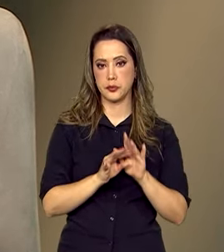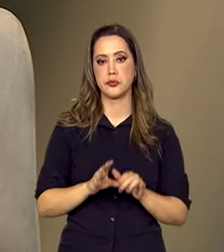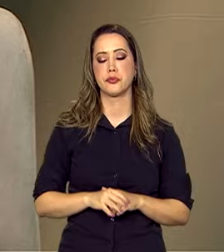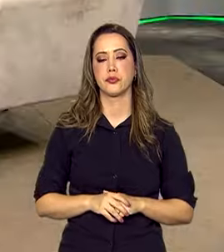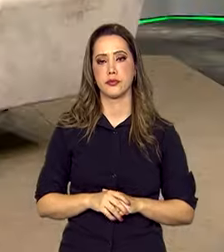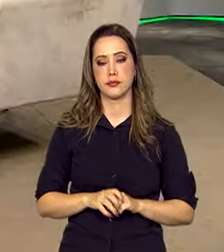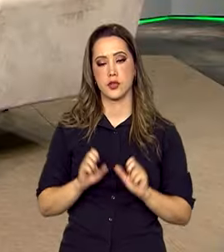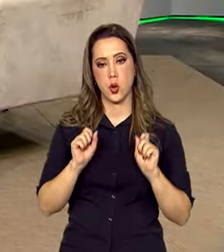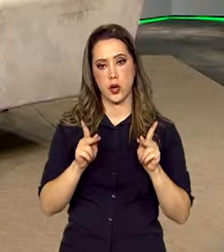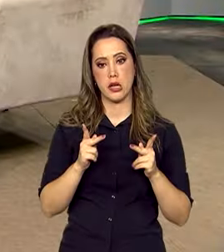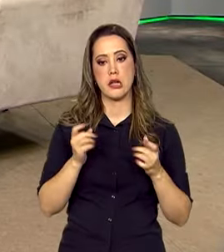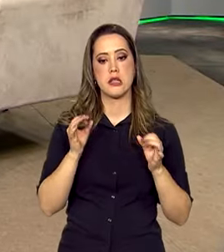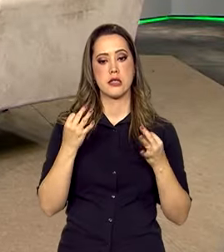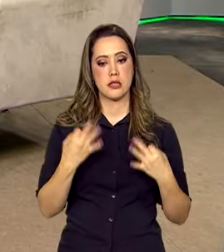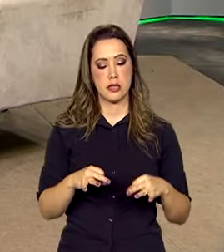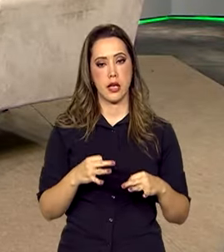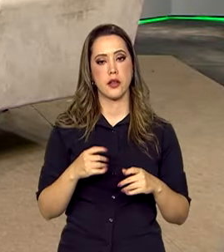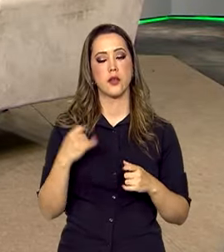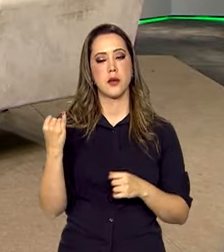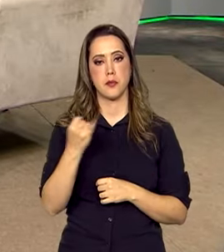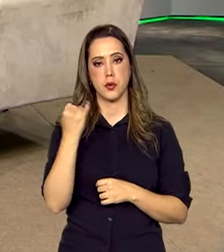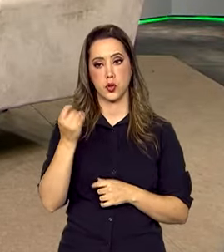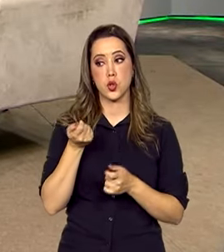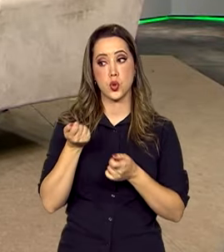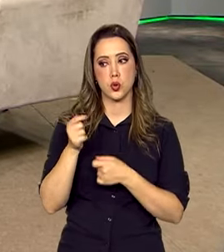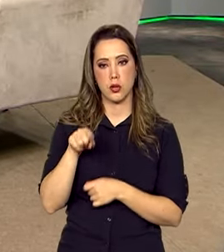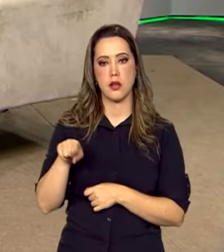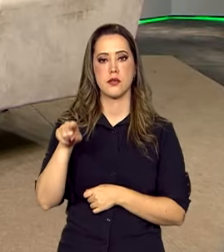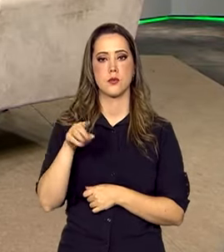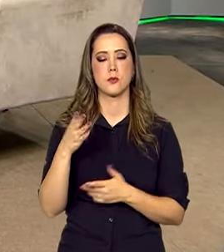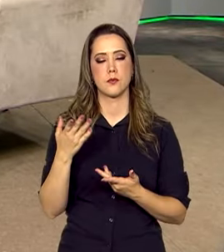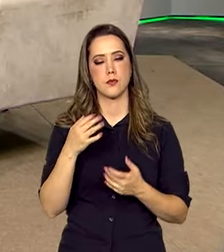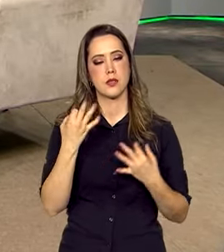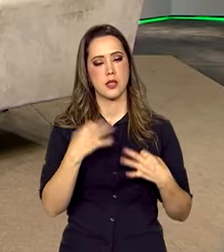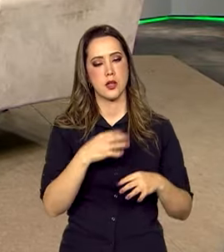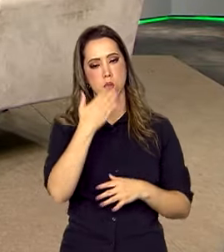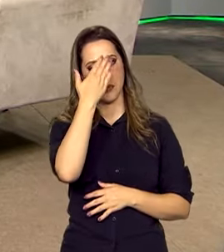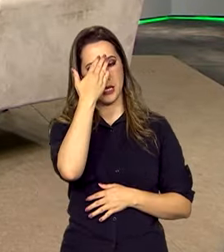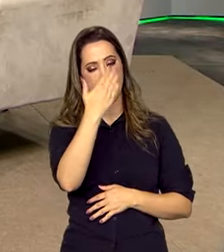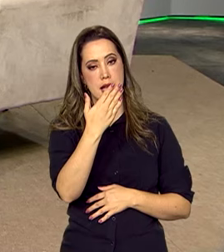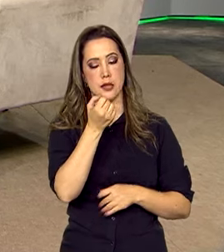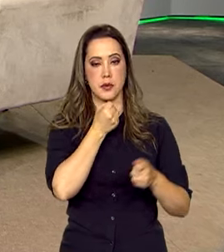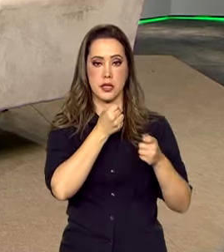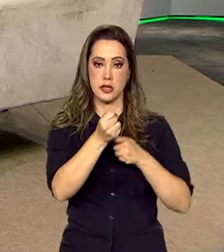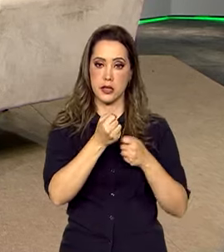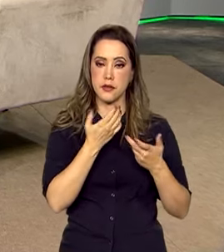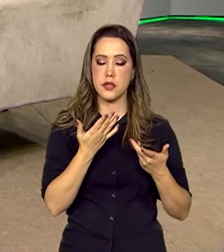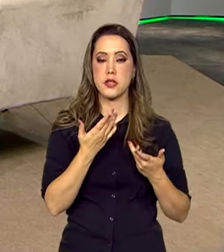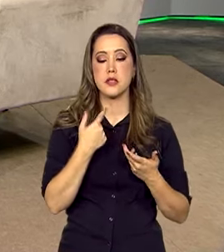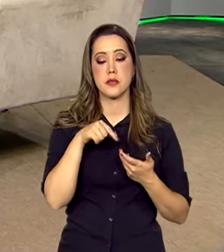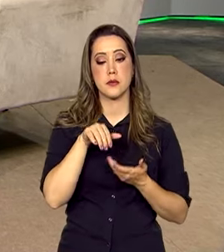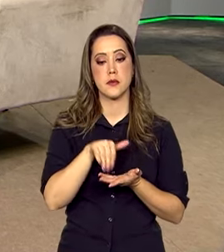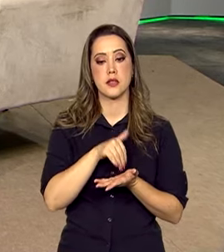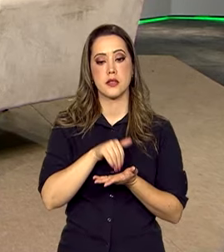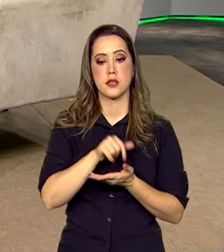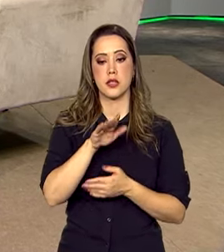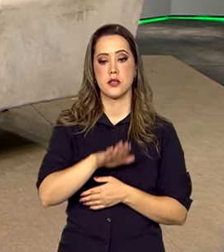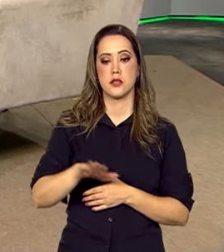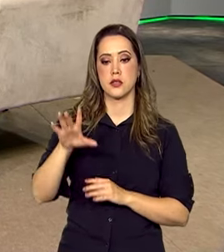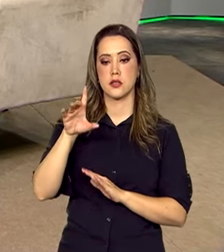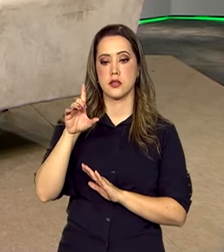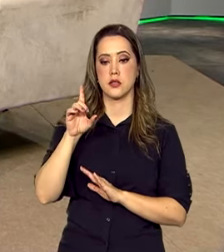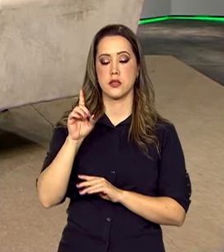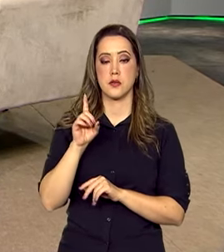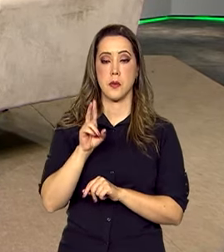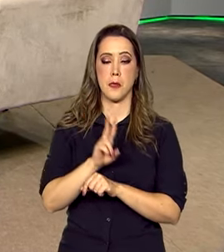Certo, secretário, muito importante monitorar isso de perto, né? Sem dúvida. Tá, ótimo. Obrigada pela entrevista, Secretário Nacional de Defesa do Consumidor,